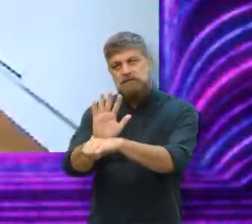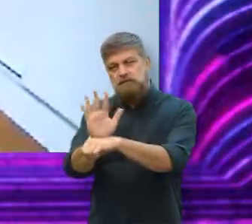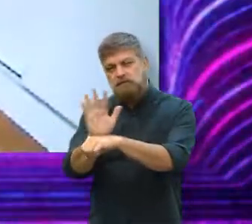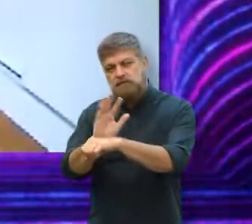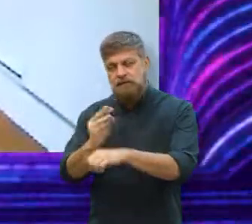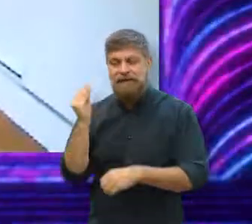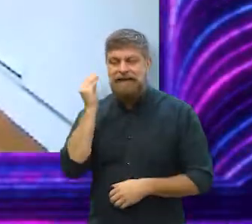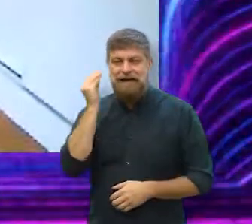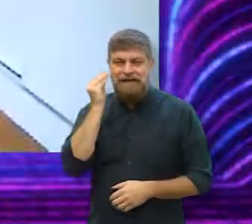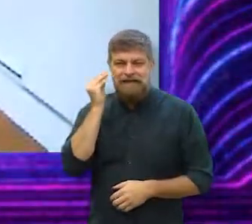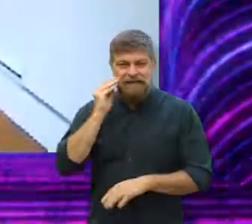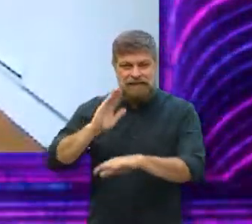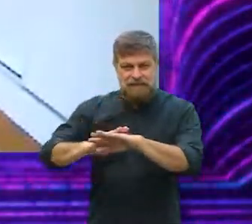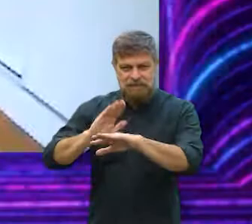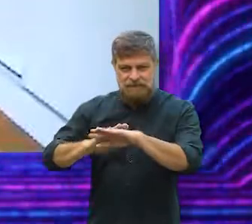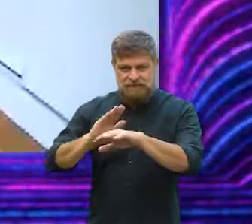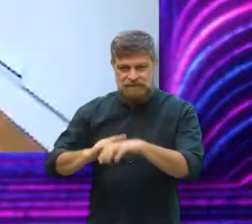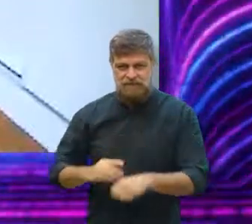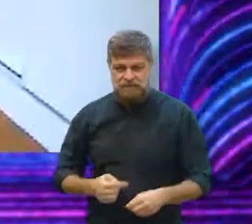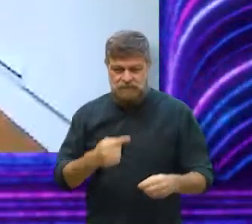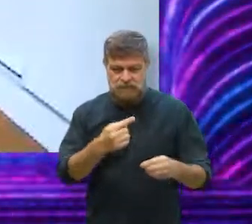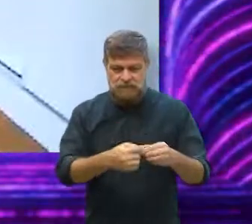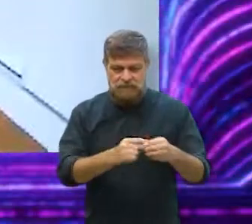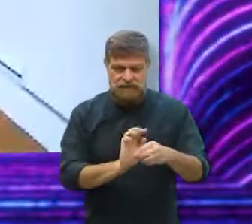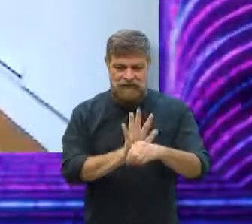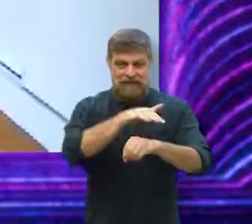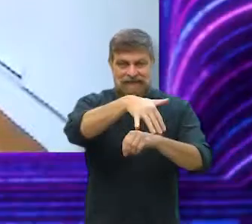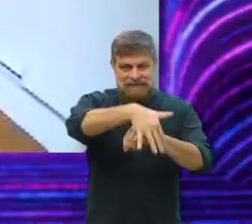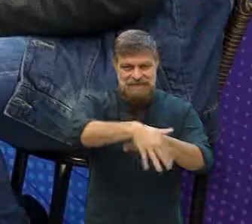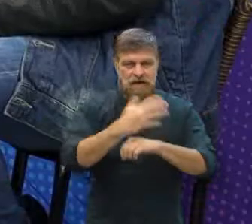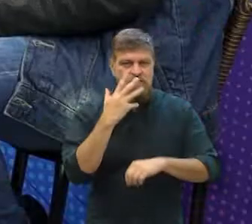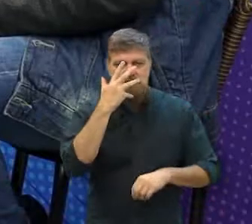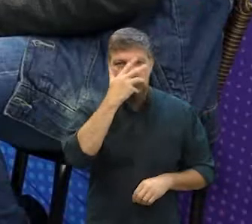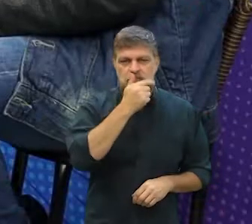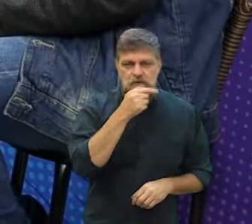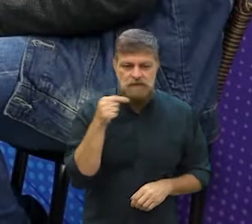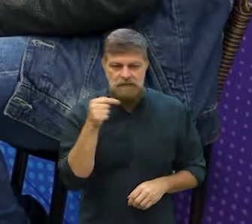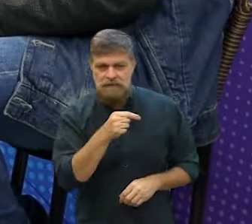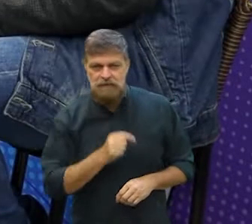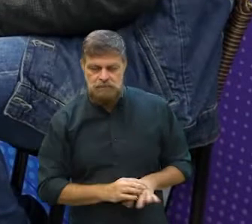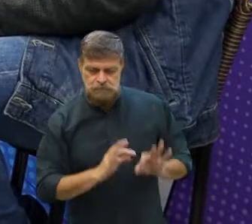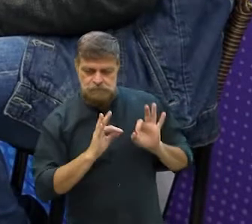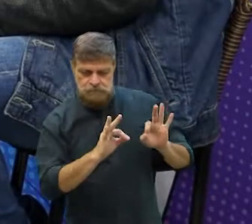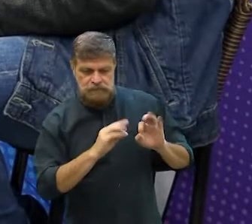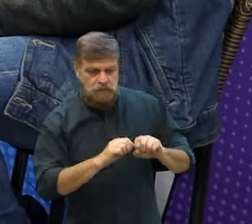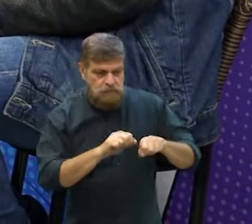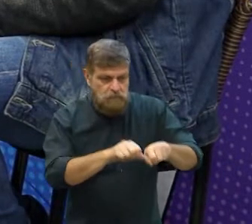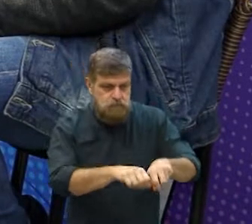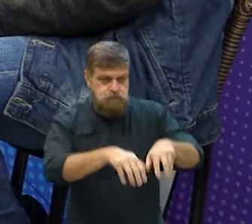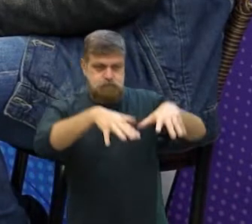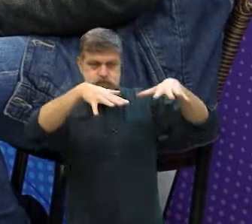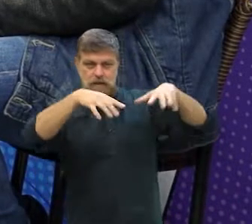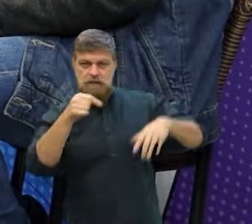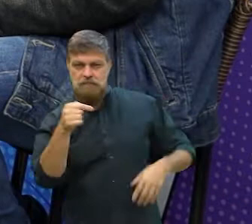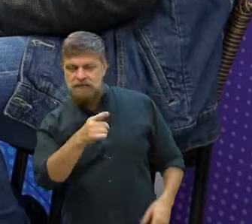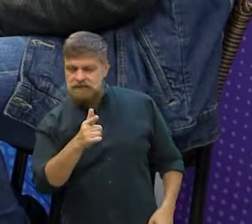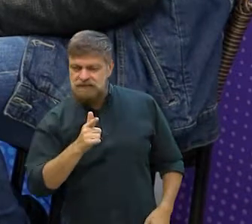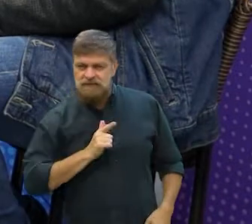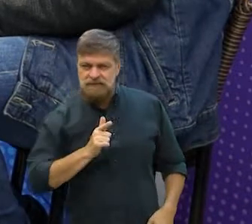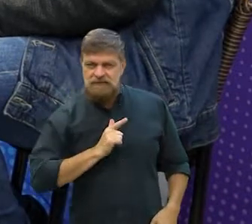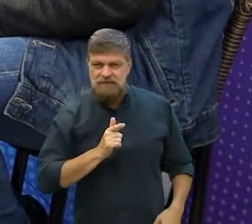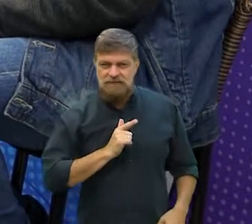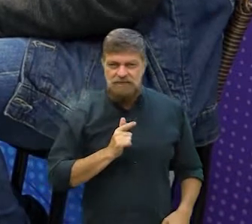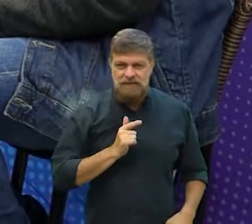tentei fazer, por exemplo, que Salto Bonito fosse uma cidade não exatamente mágica, mas que tivesse,